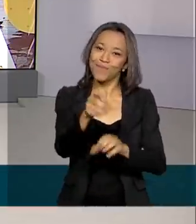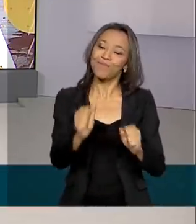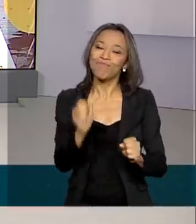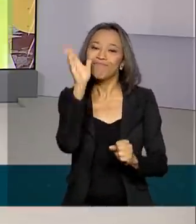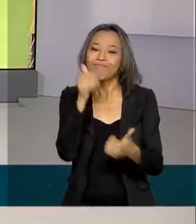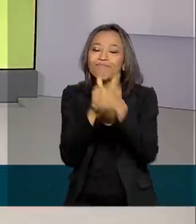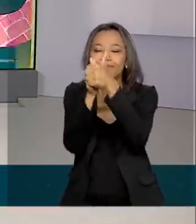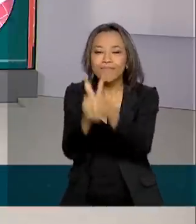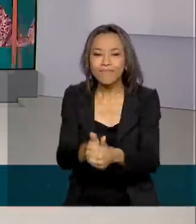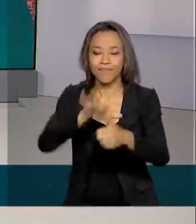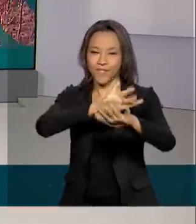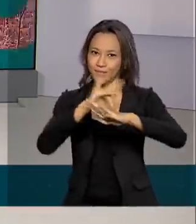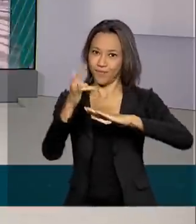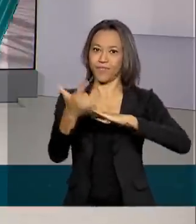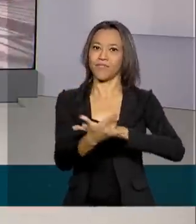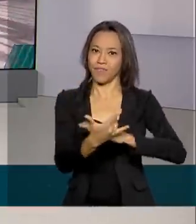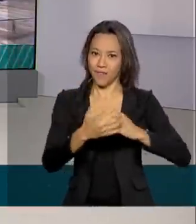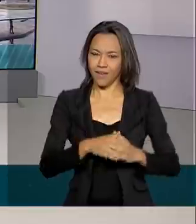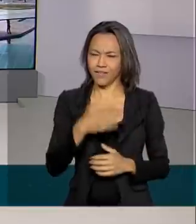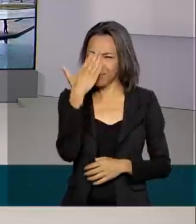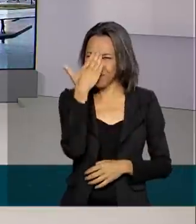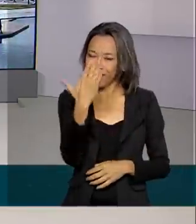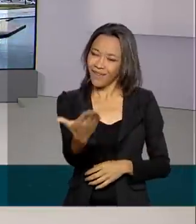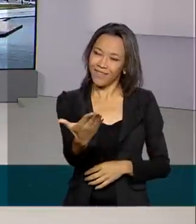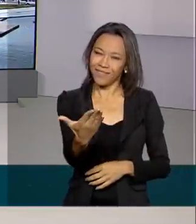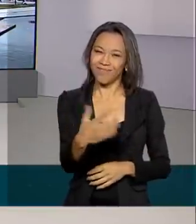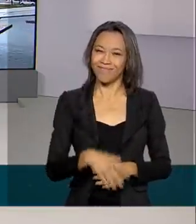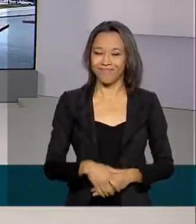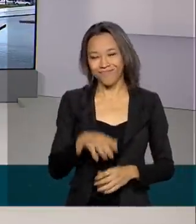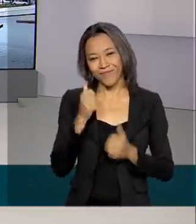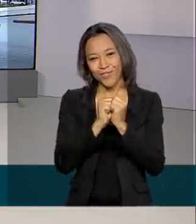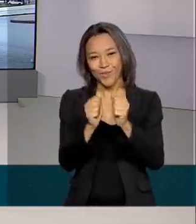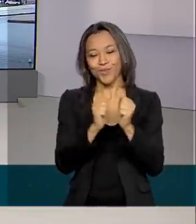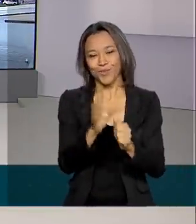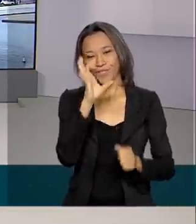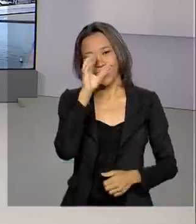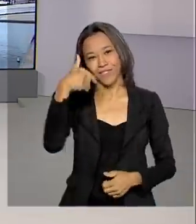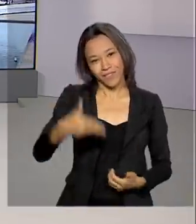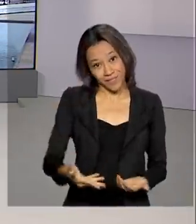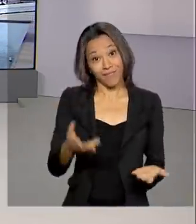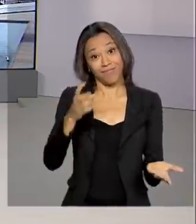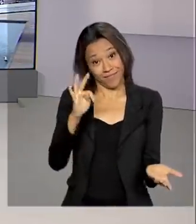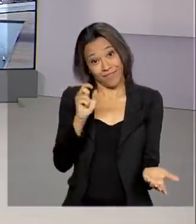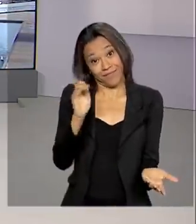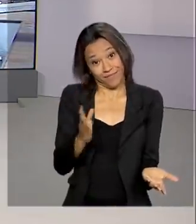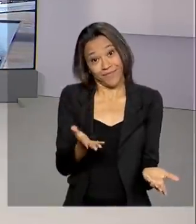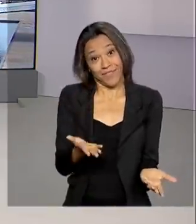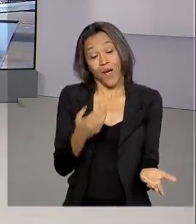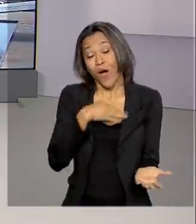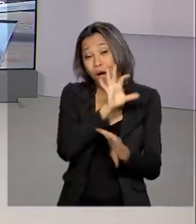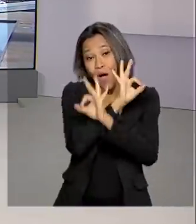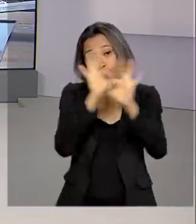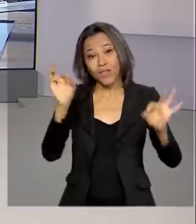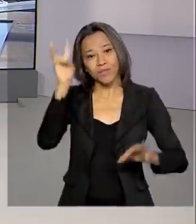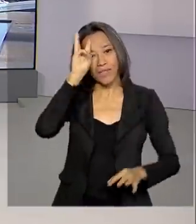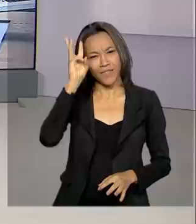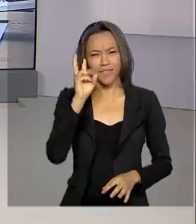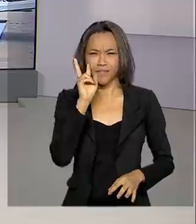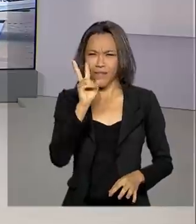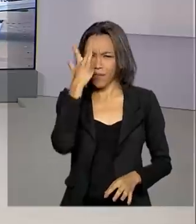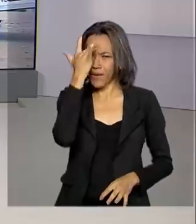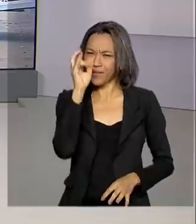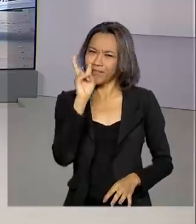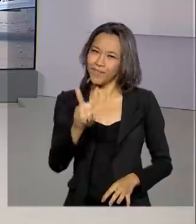acompanhar também pelas redes sociais. Muito obrigada pela sua companhia aqui com a gente no Brasil em Dia. Ótima terça-feira para você. Nos vemos